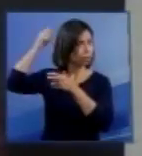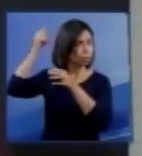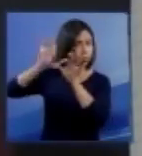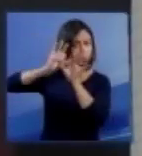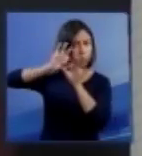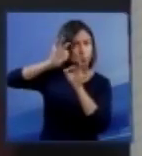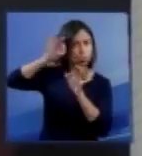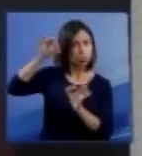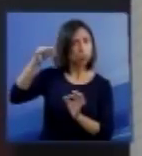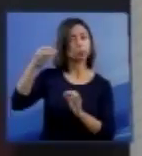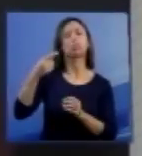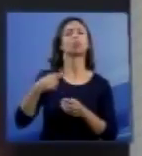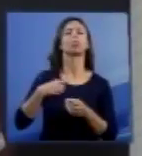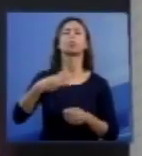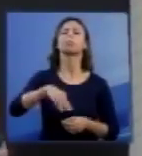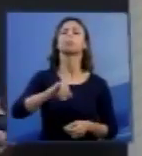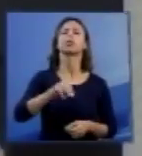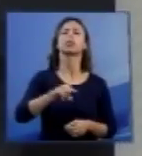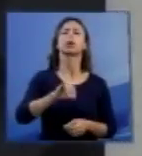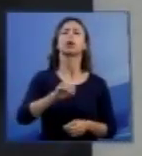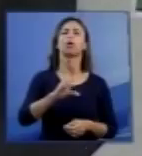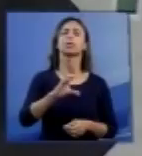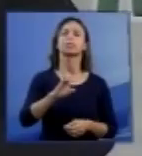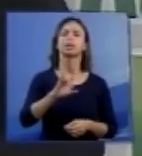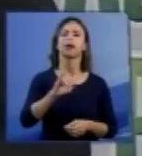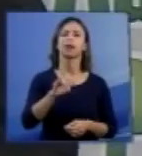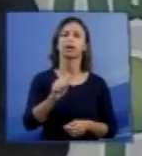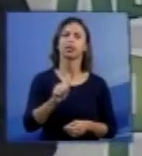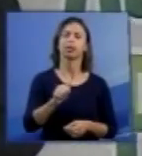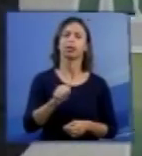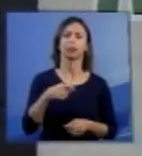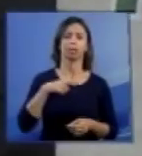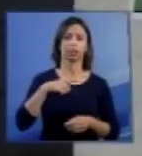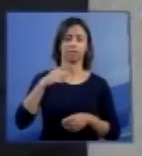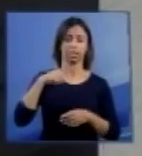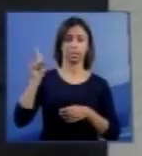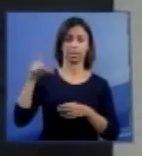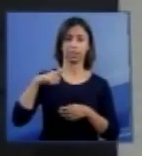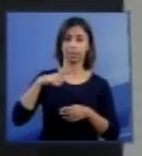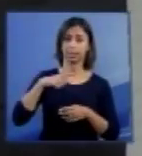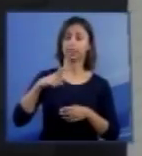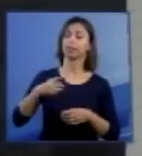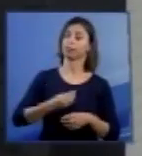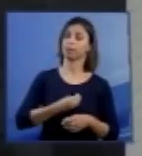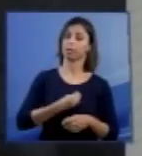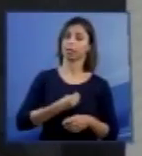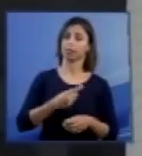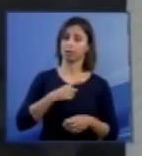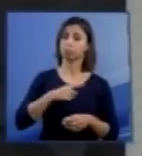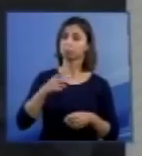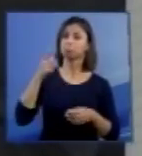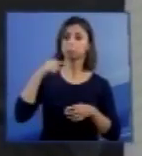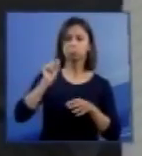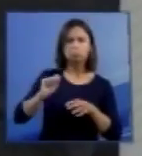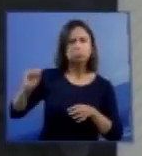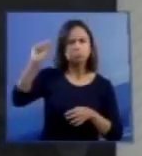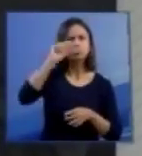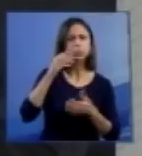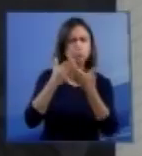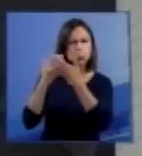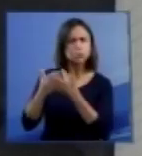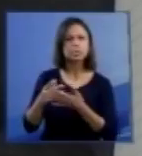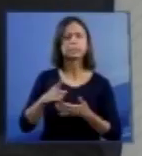como o meningomielocele, com a adição de ácido fólico às farinhas. Está havendo um reconhecimento que